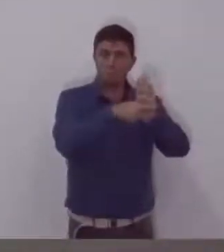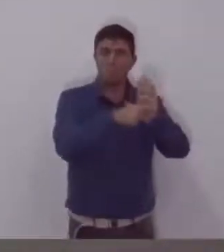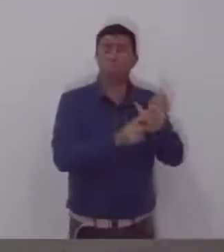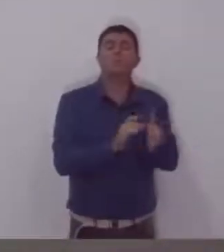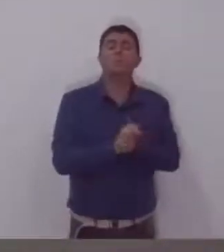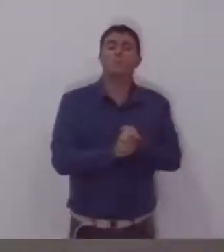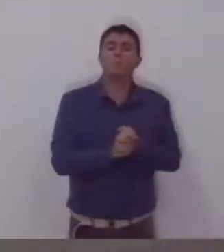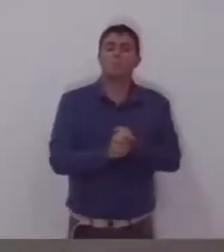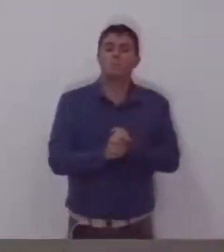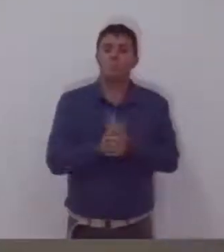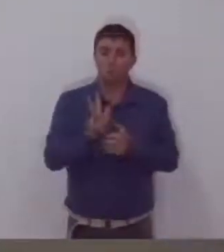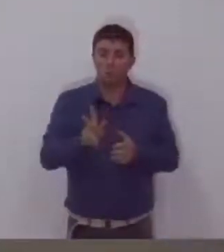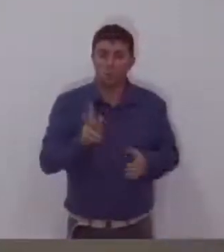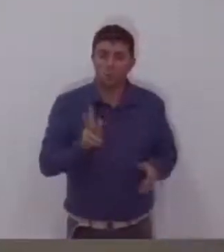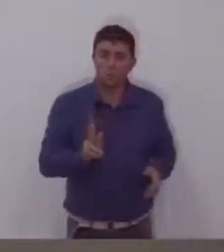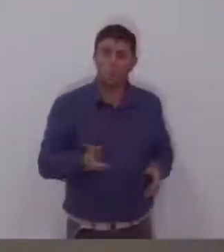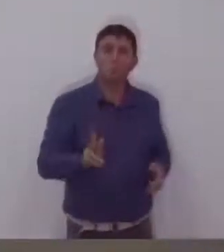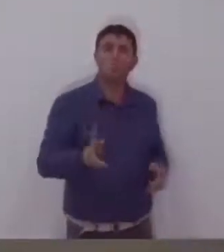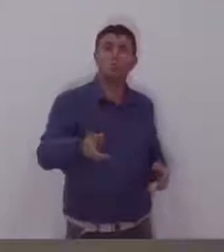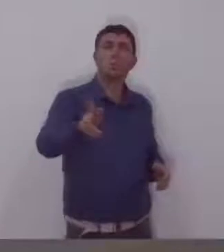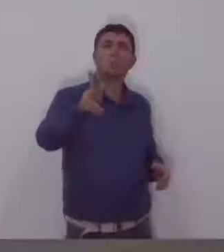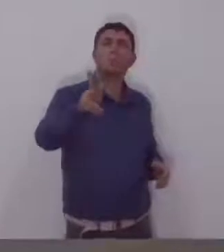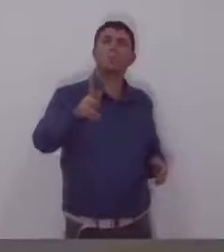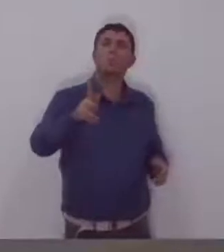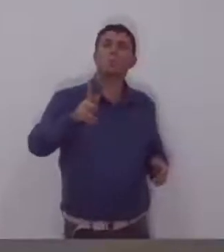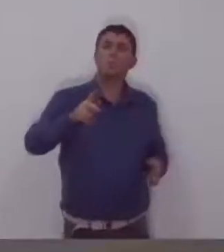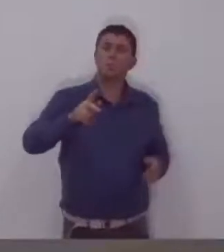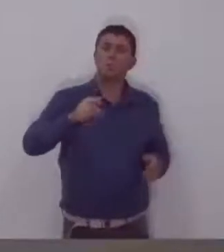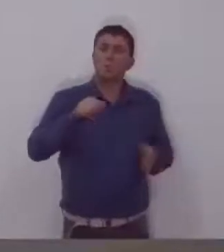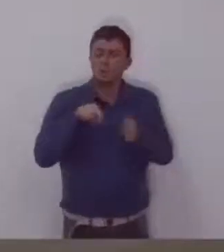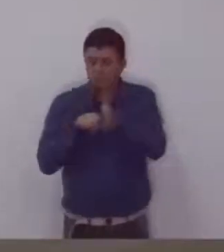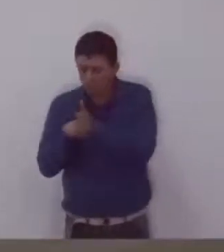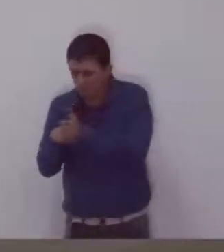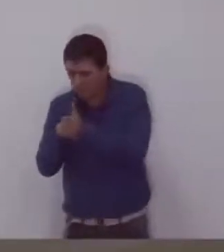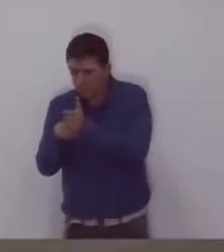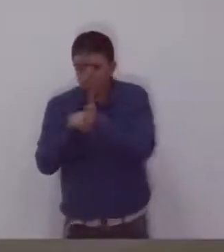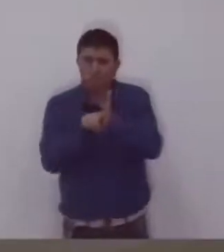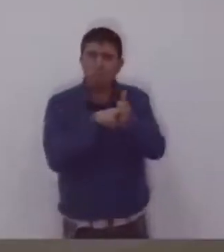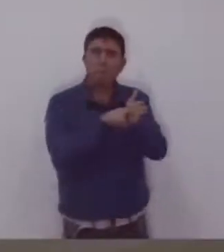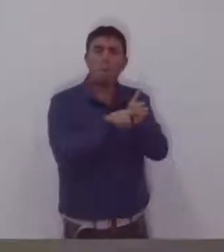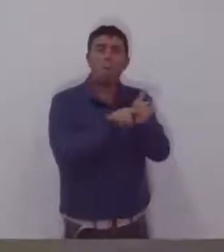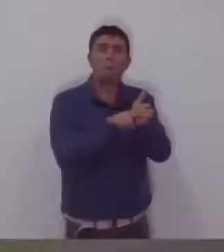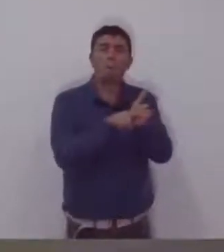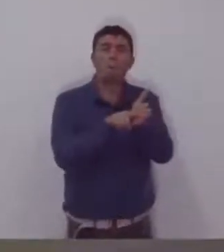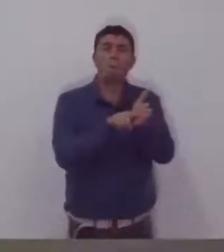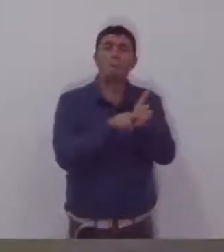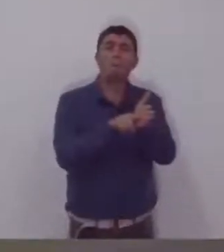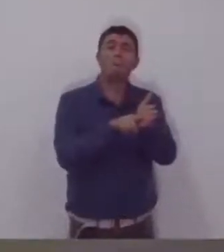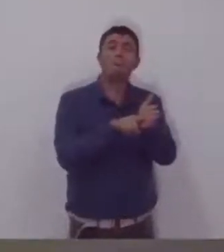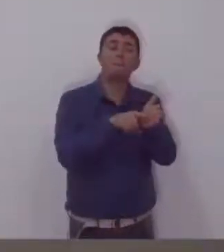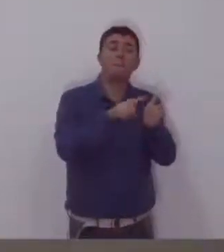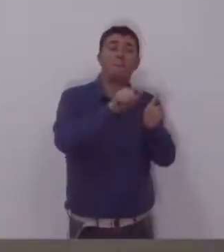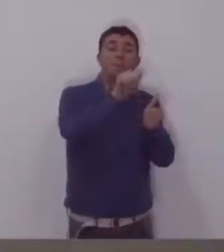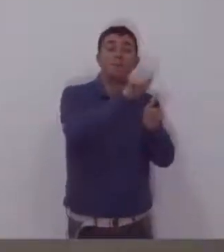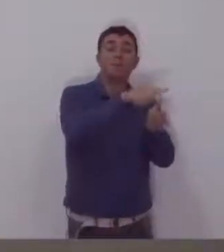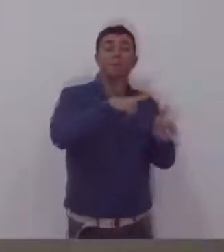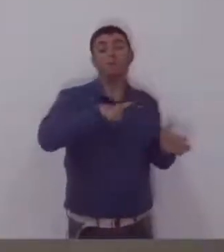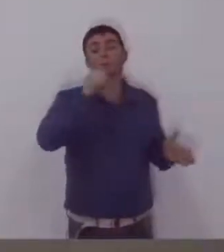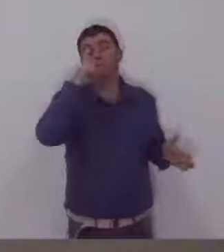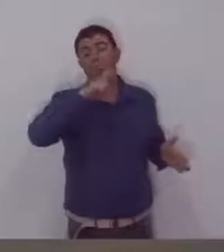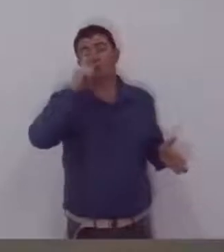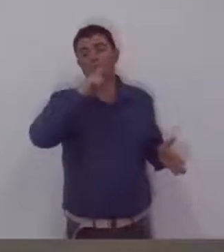para que continue, dê continuidade às investigações da entidade Reencontro. Mas,